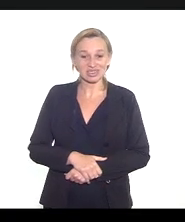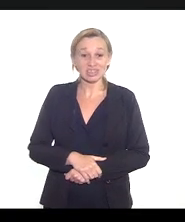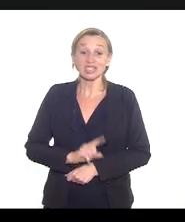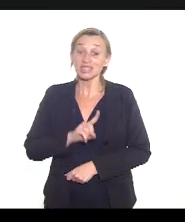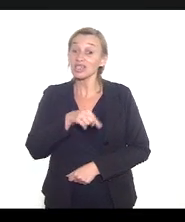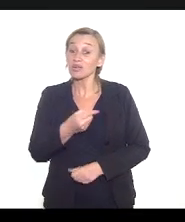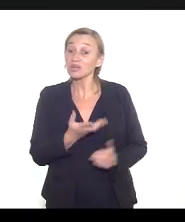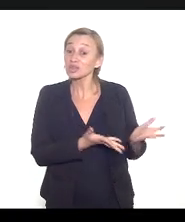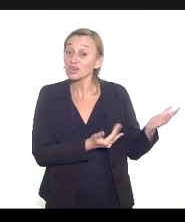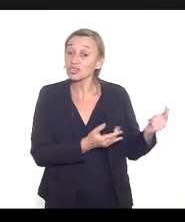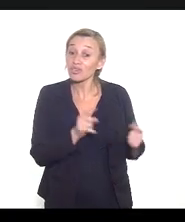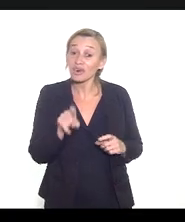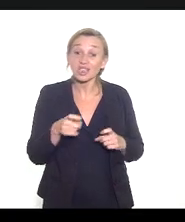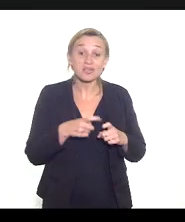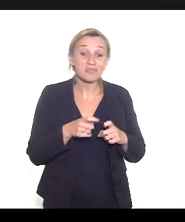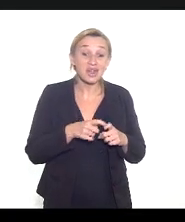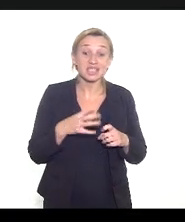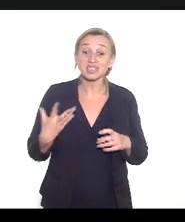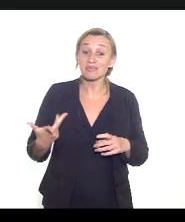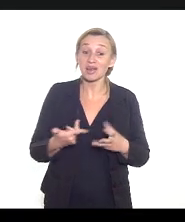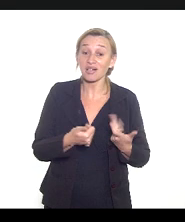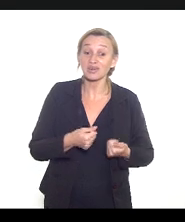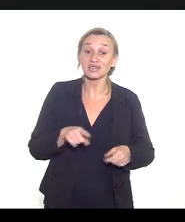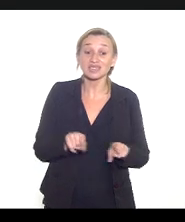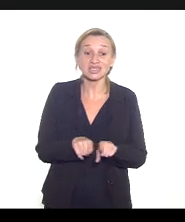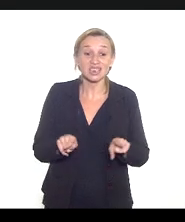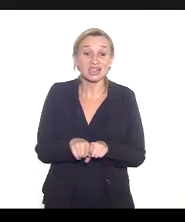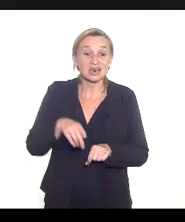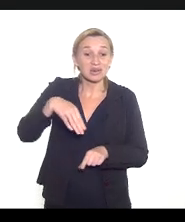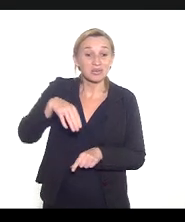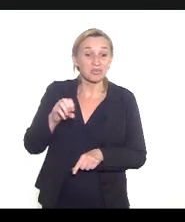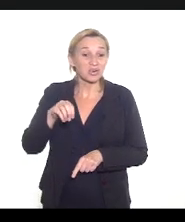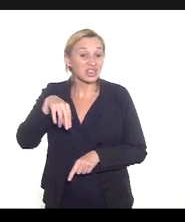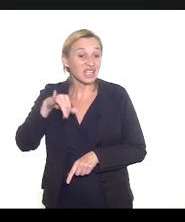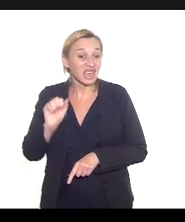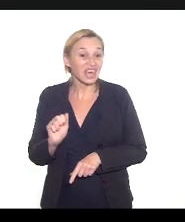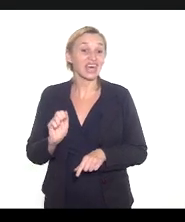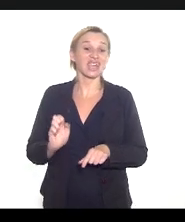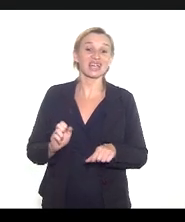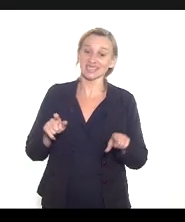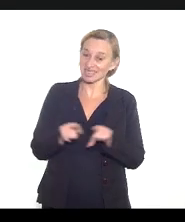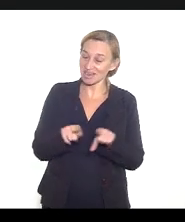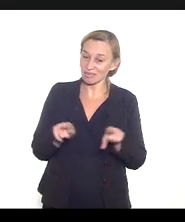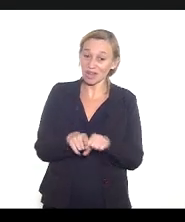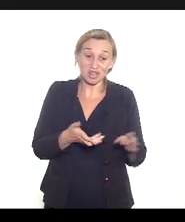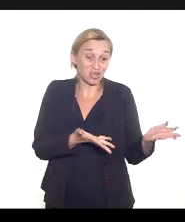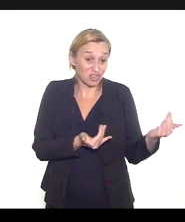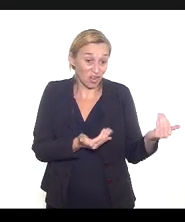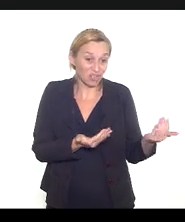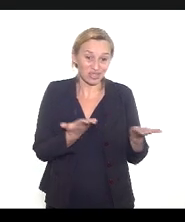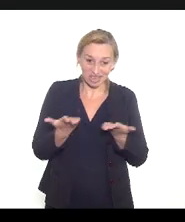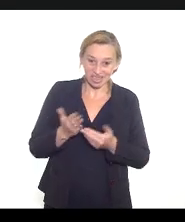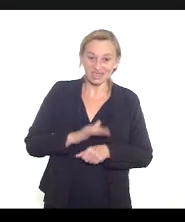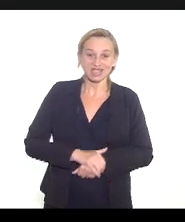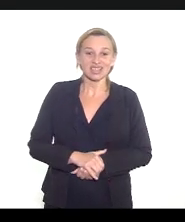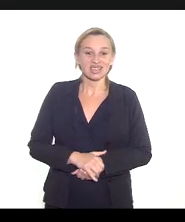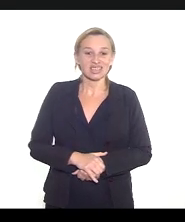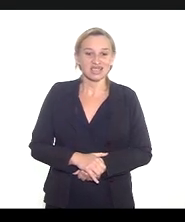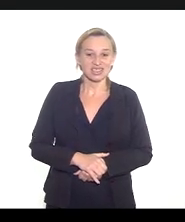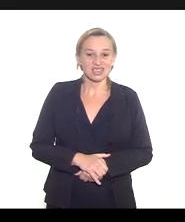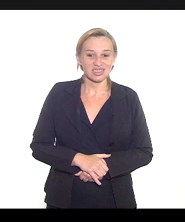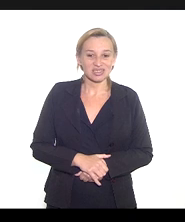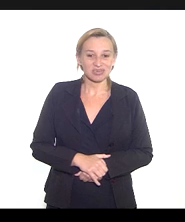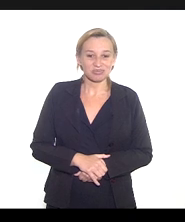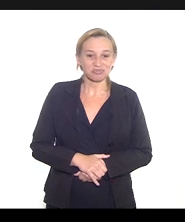jovem médica maravilhosa também Monique França doutora Monique também jovem que não